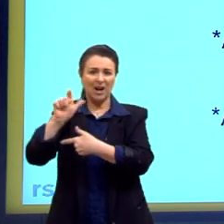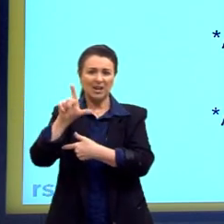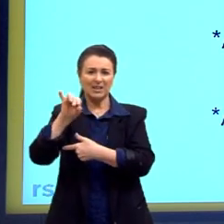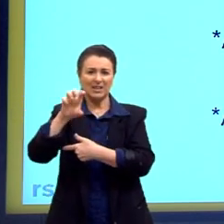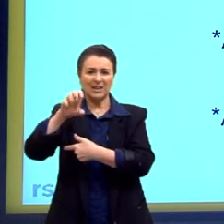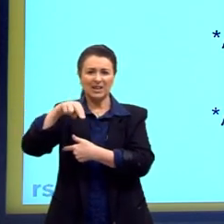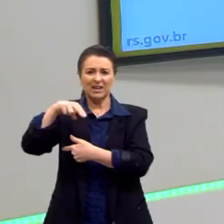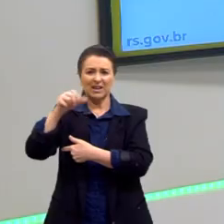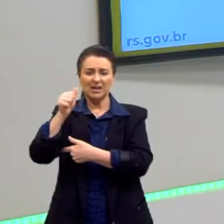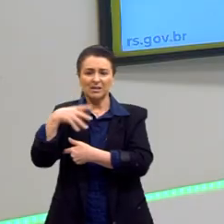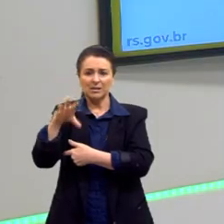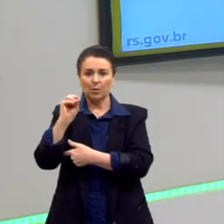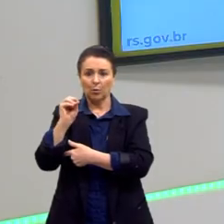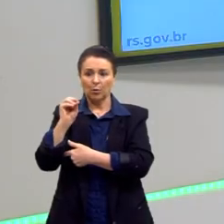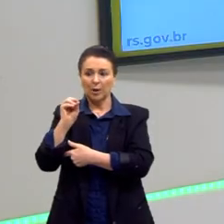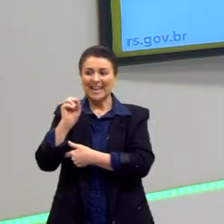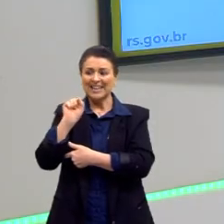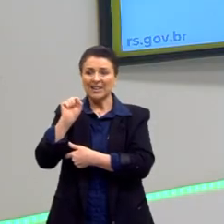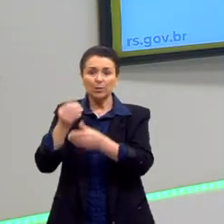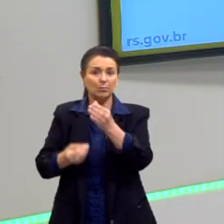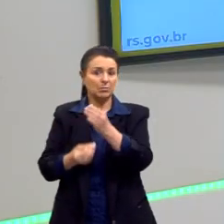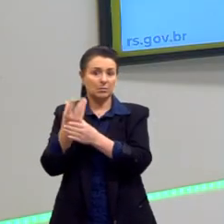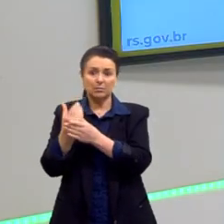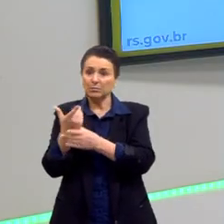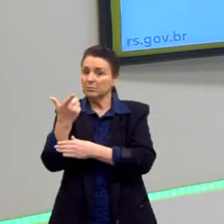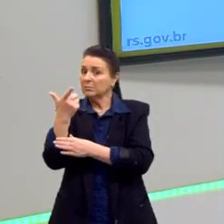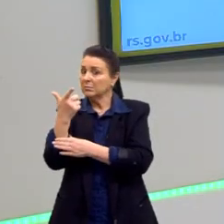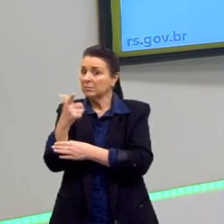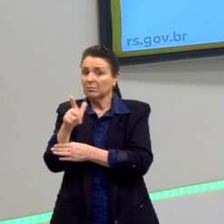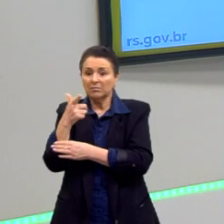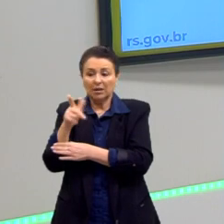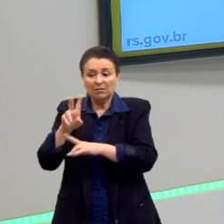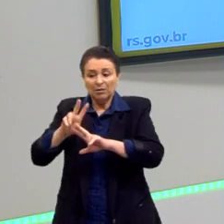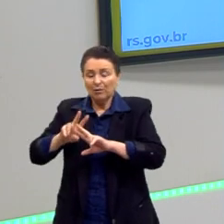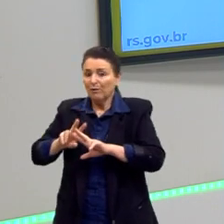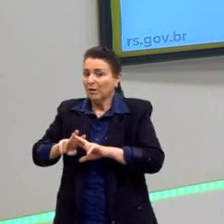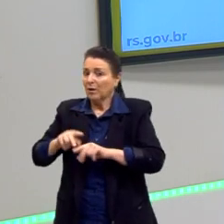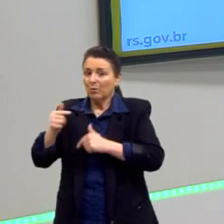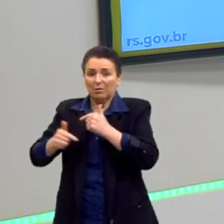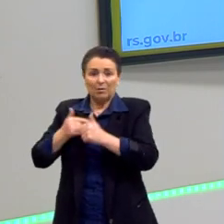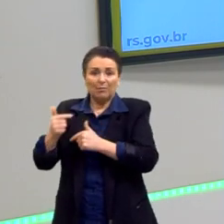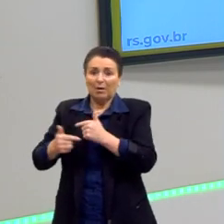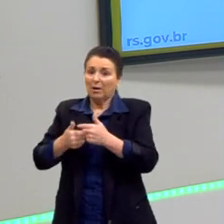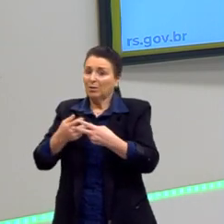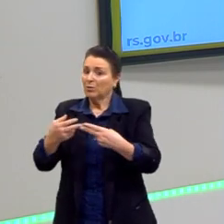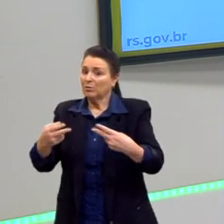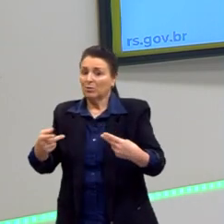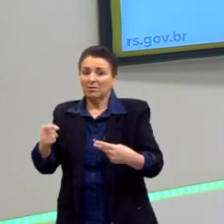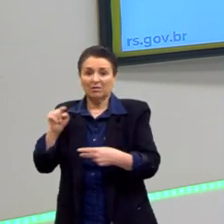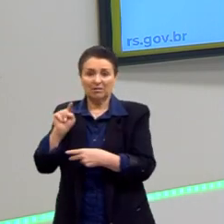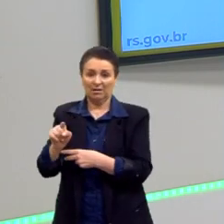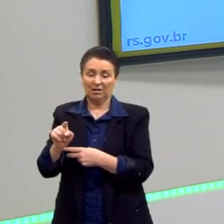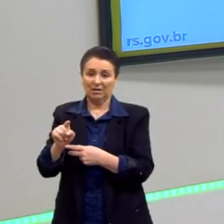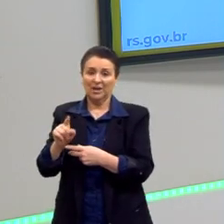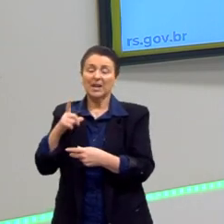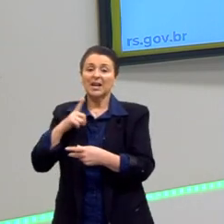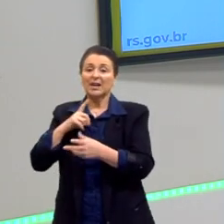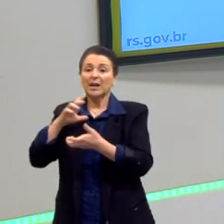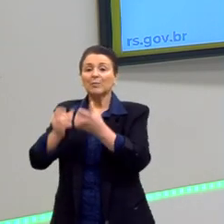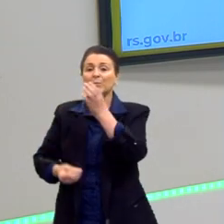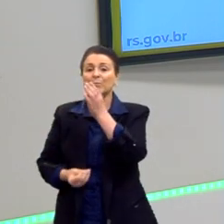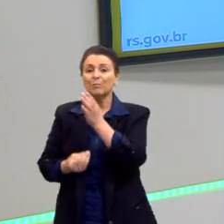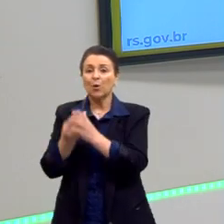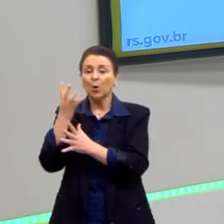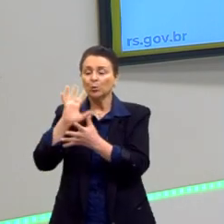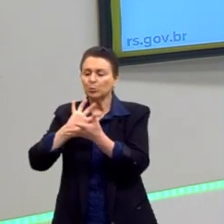com aquilo que ele faz. Essa é uma perspectiva nova da Revolução Industrial. Mas pegar lá os artesãos, o artesão faz